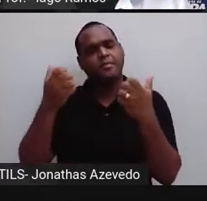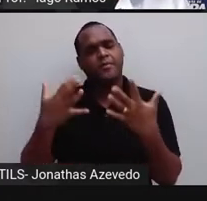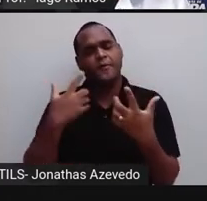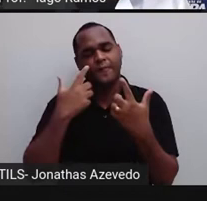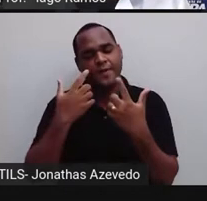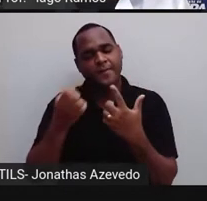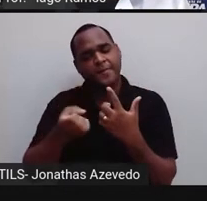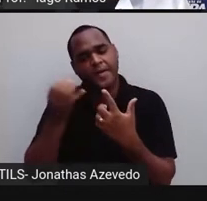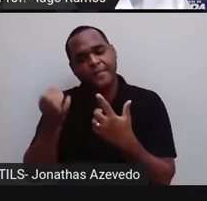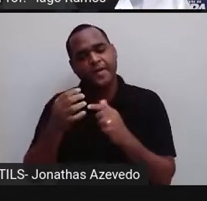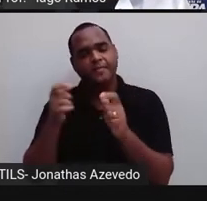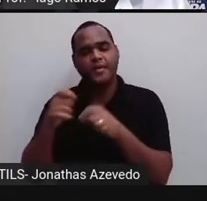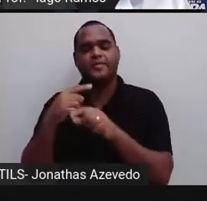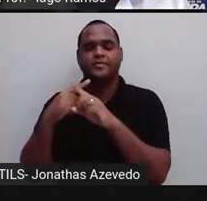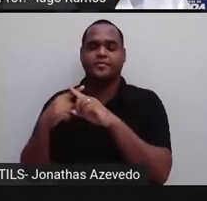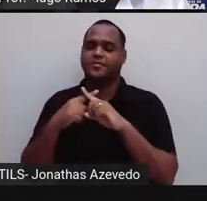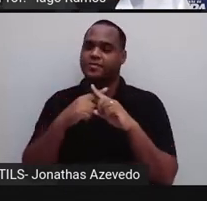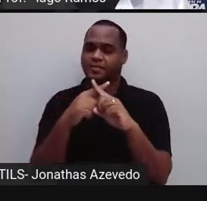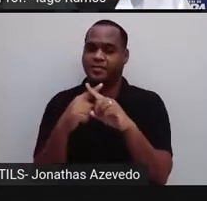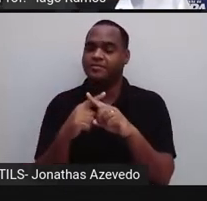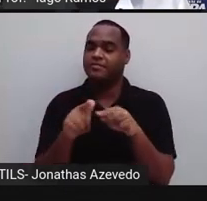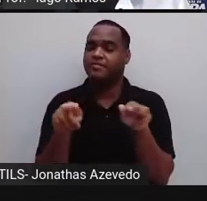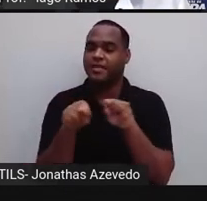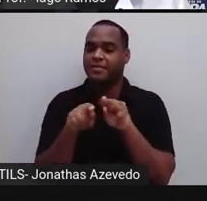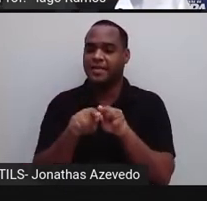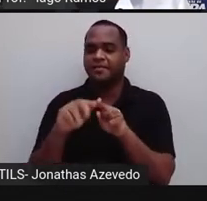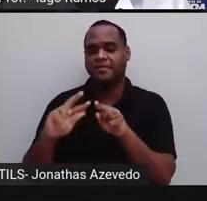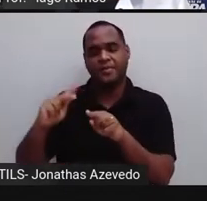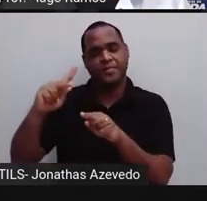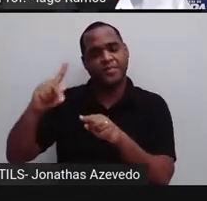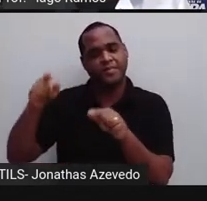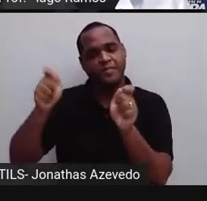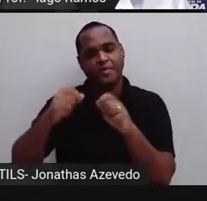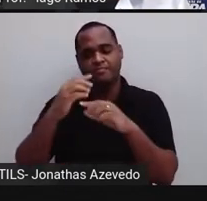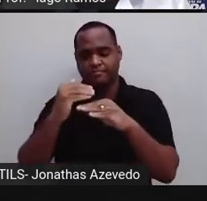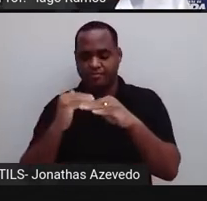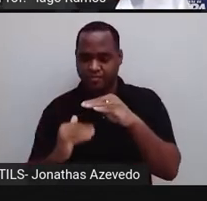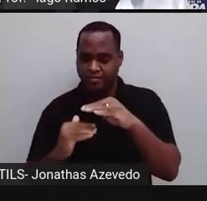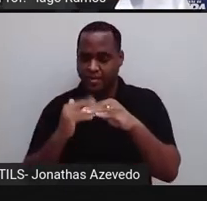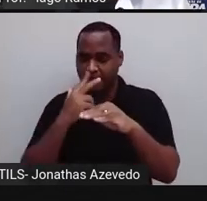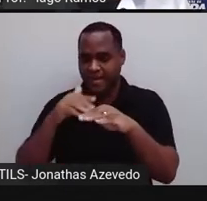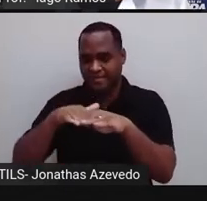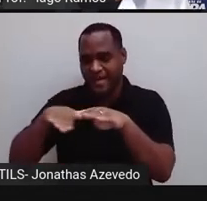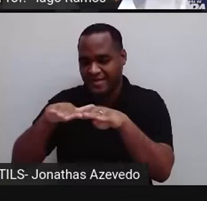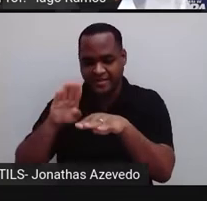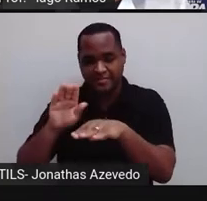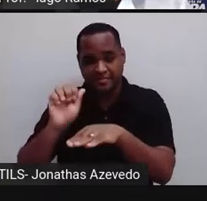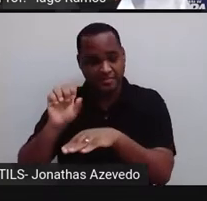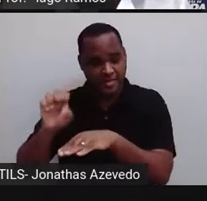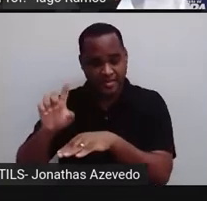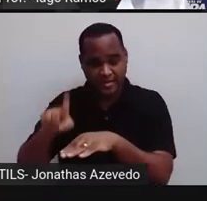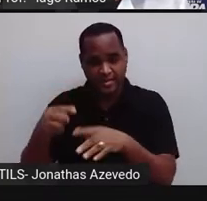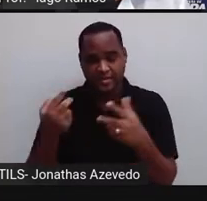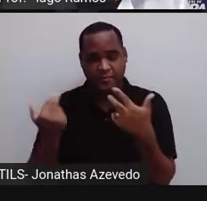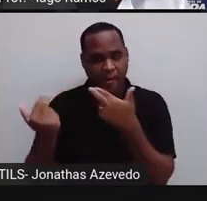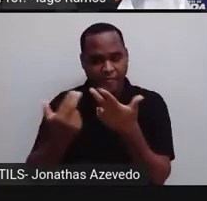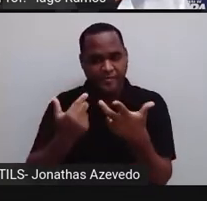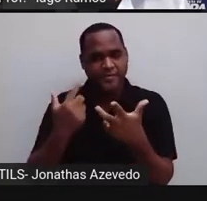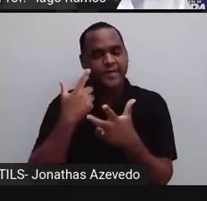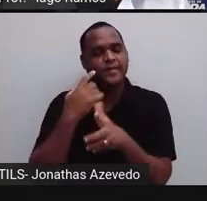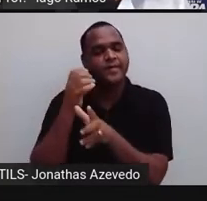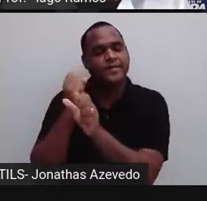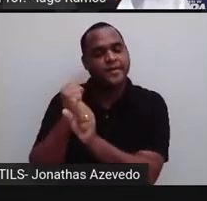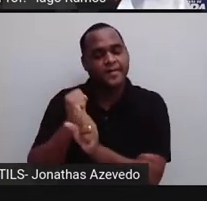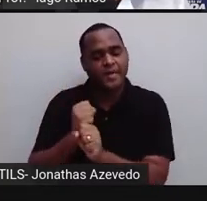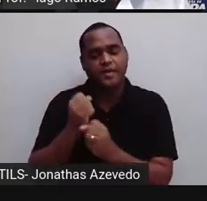gente multiplicar potências onde a parte de baixo é igual, para calcular isso, a gente repete essa